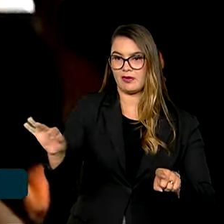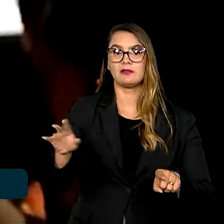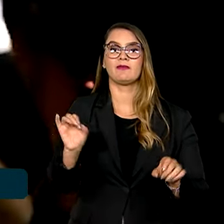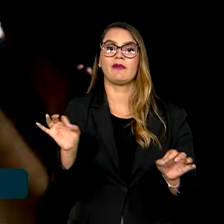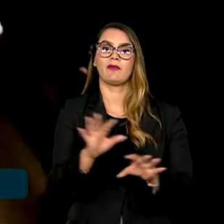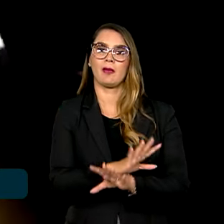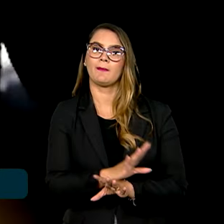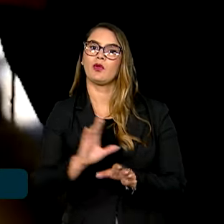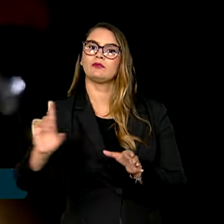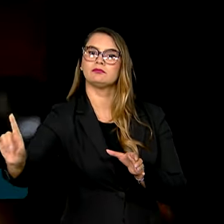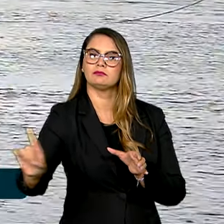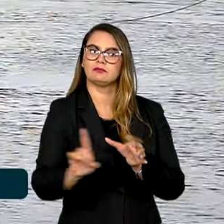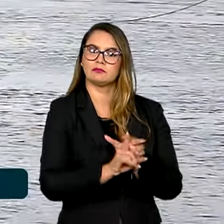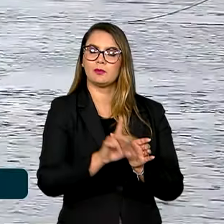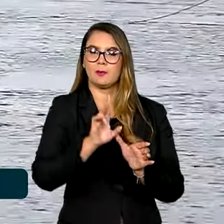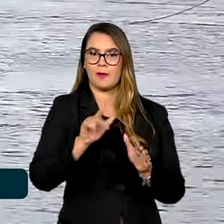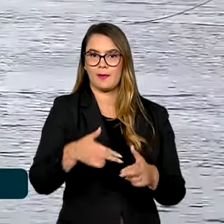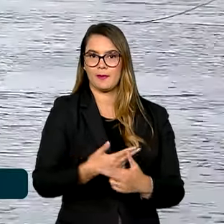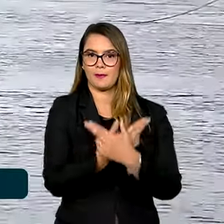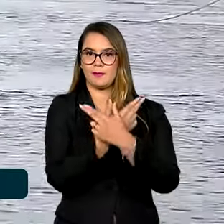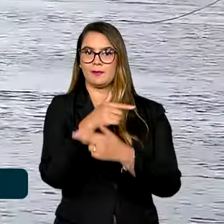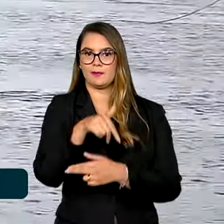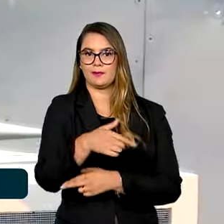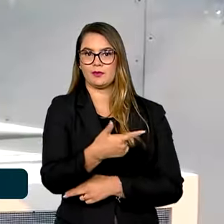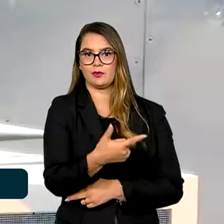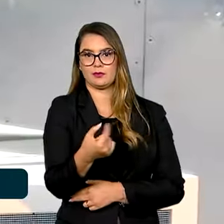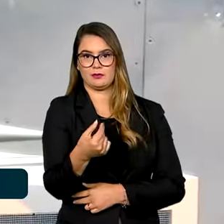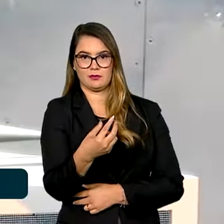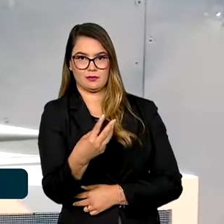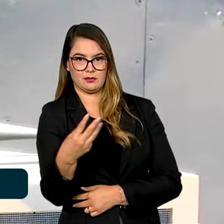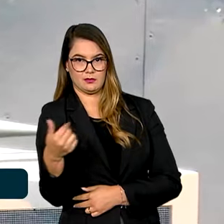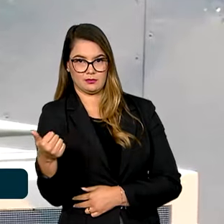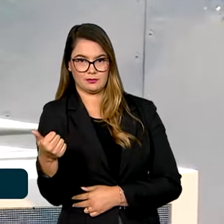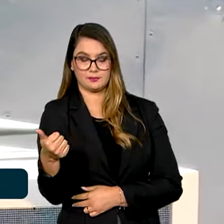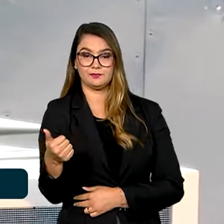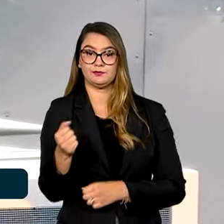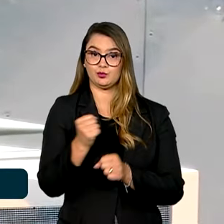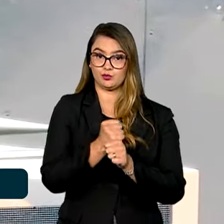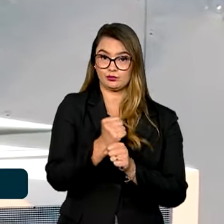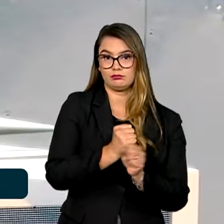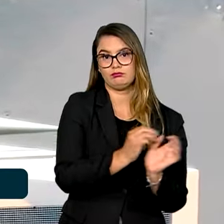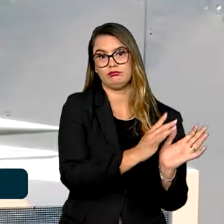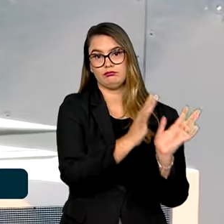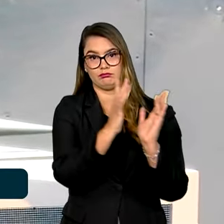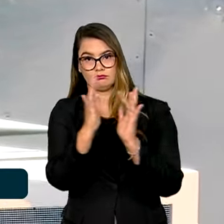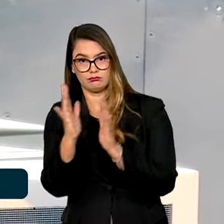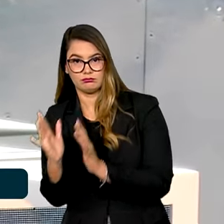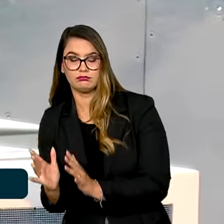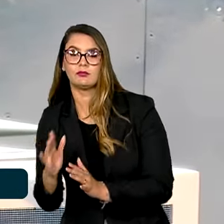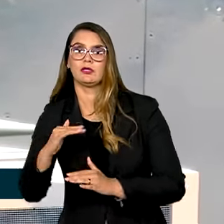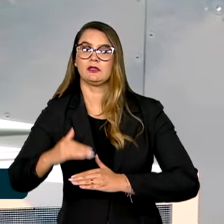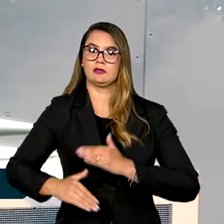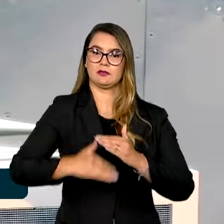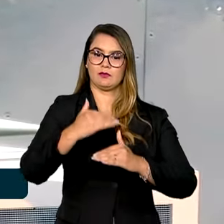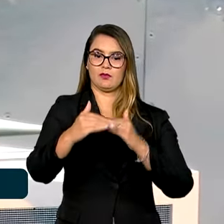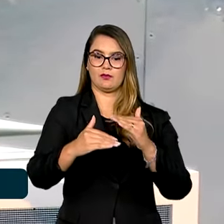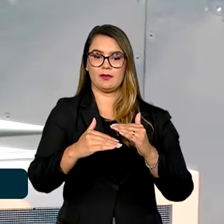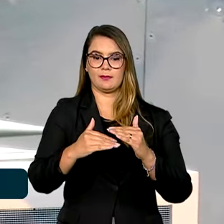integrada às forças brasileiras em 2031. Ao longo deste ano, desenvolvemos